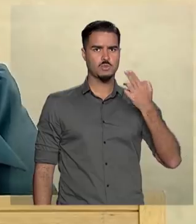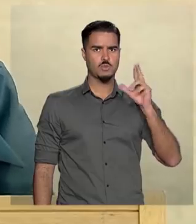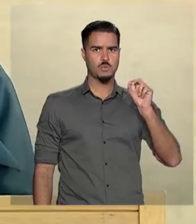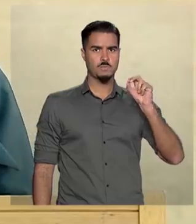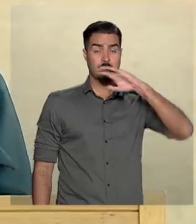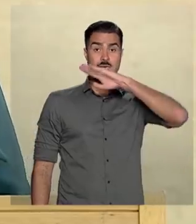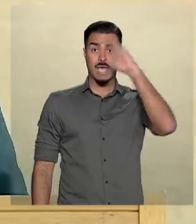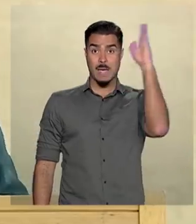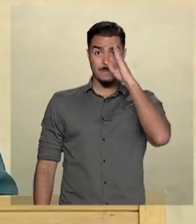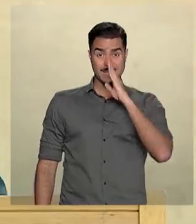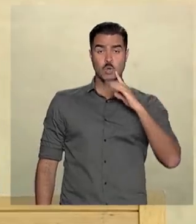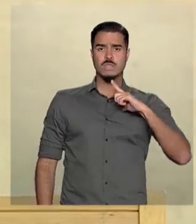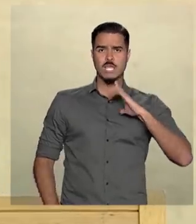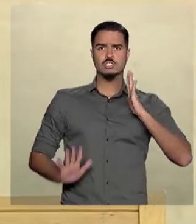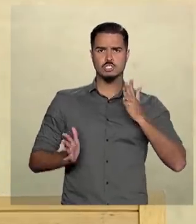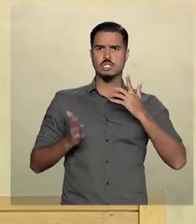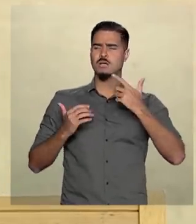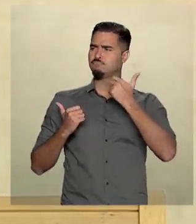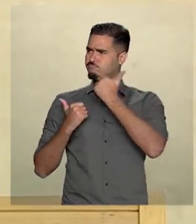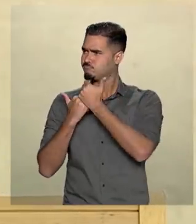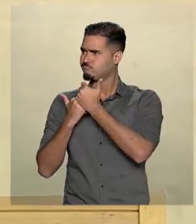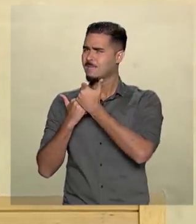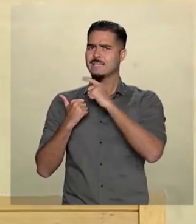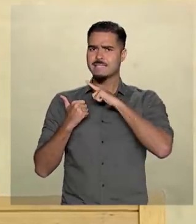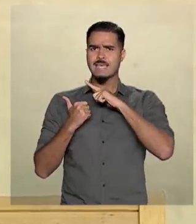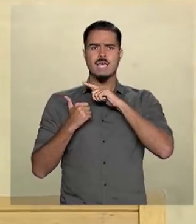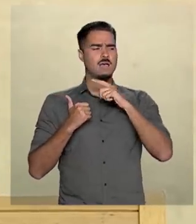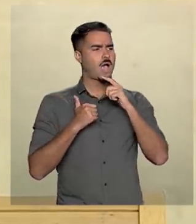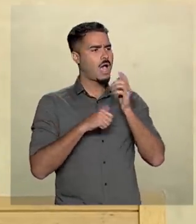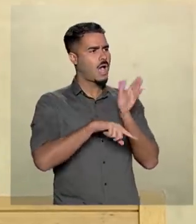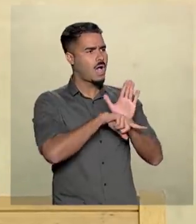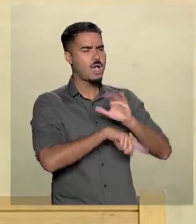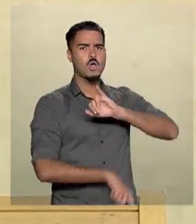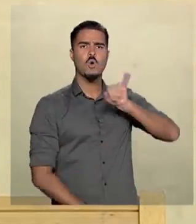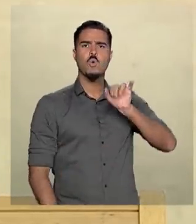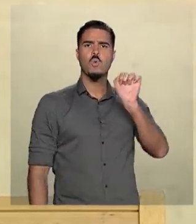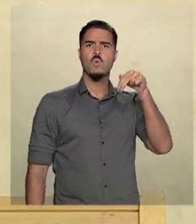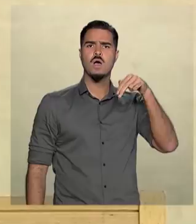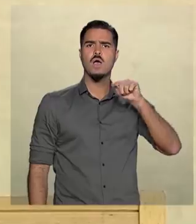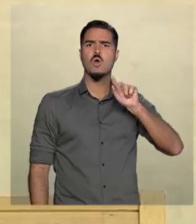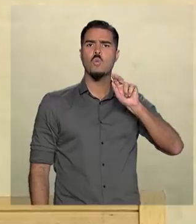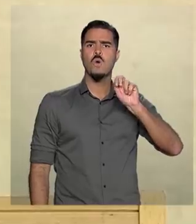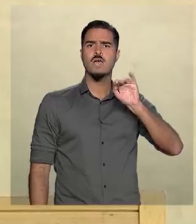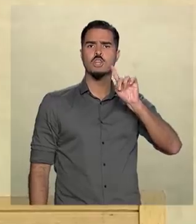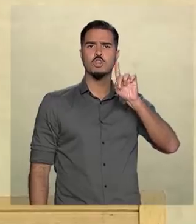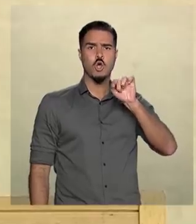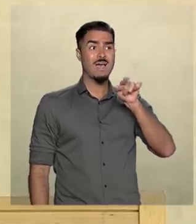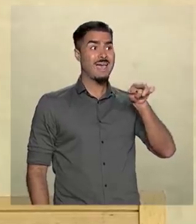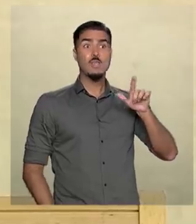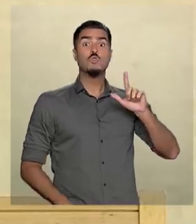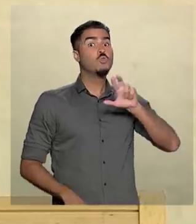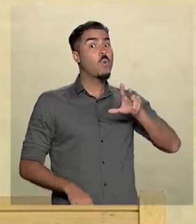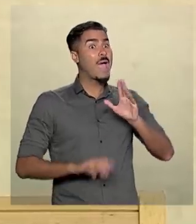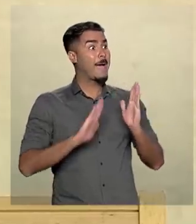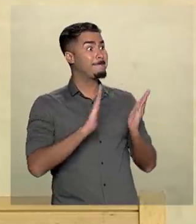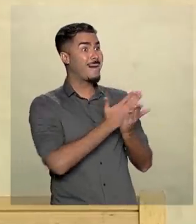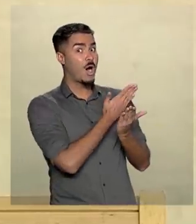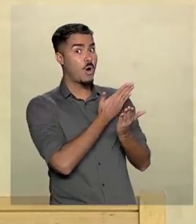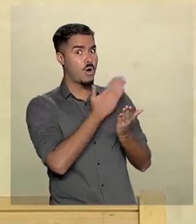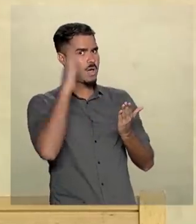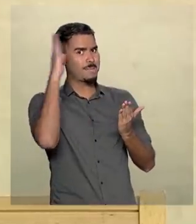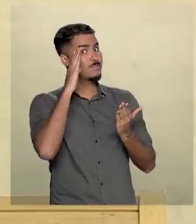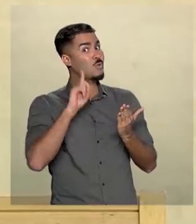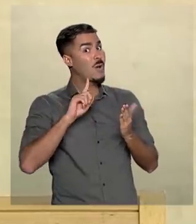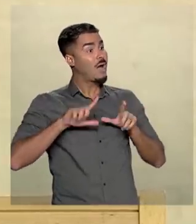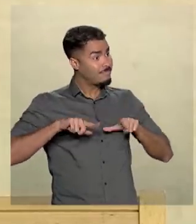esforços do presidente encarregado Juan Guaidó, não para intervir, mas para prover imediata ajuda